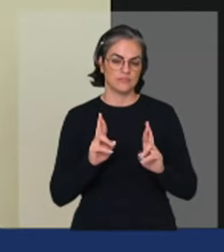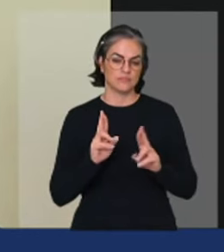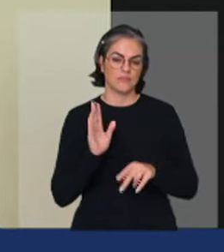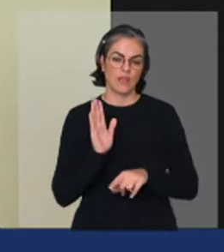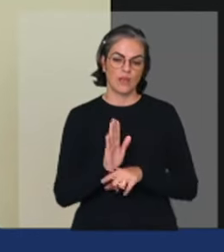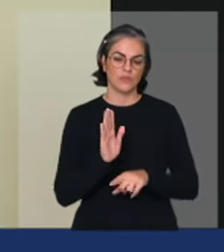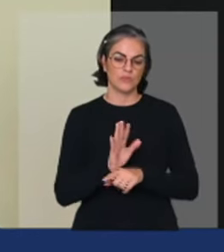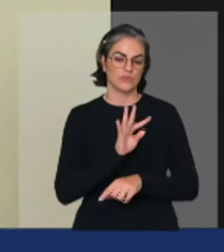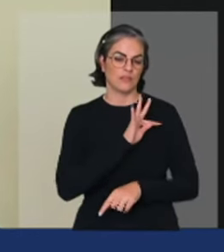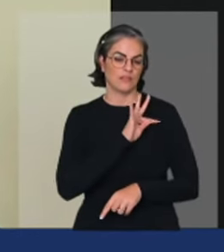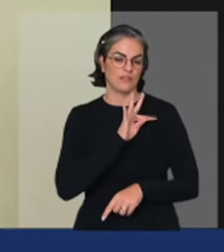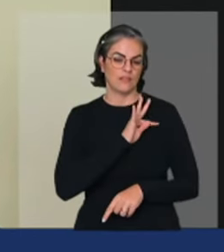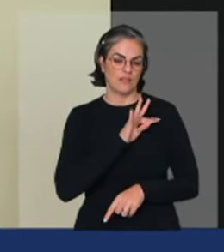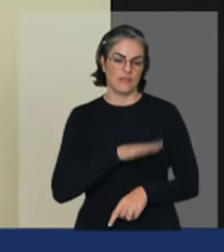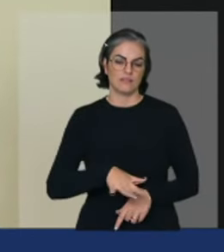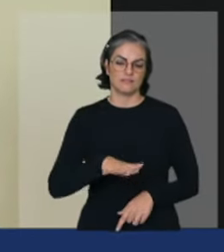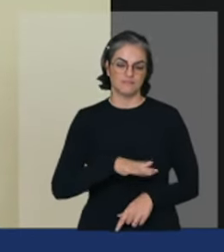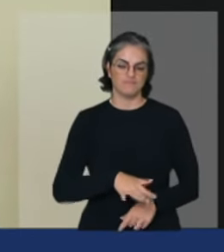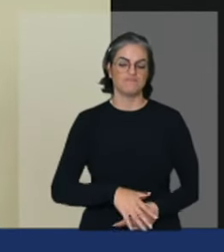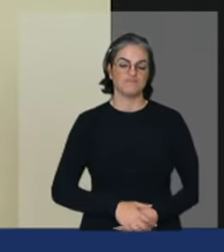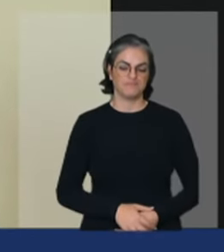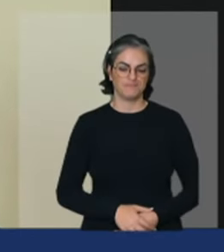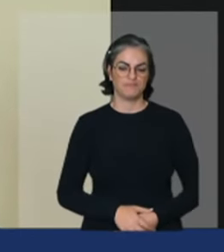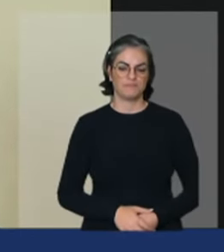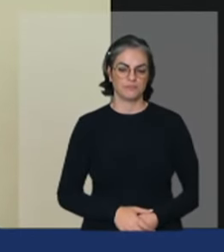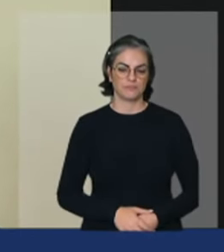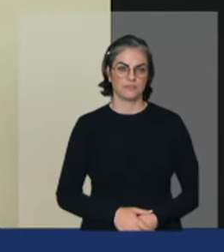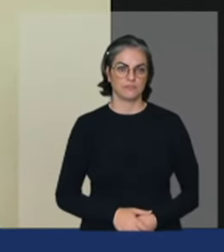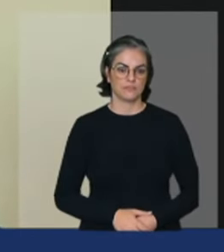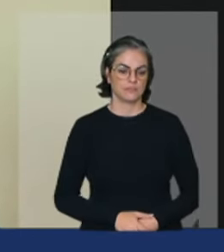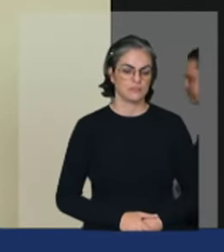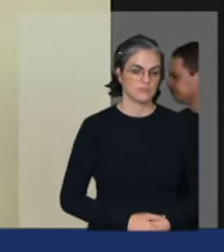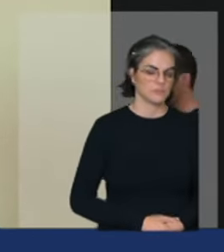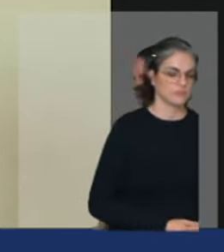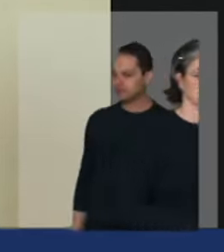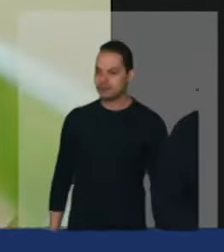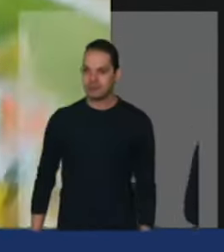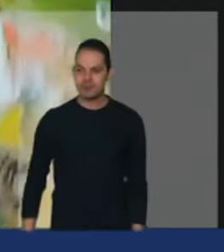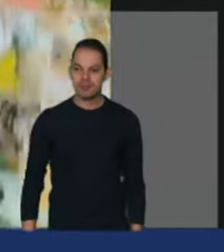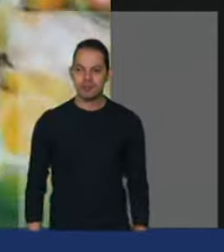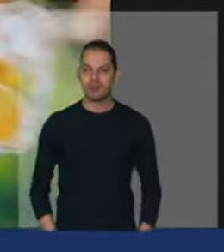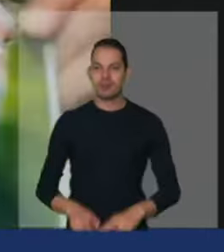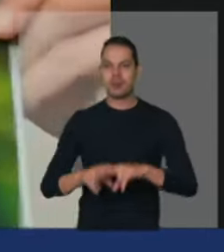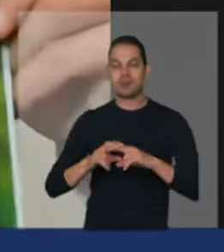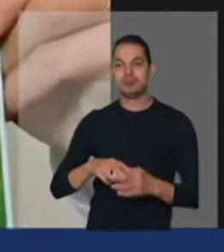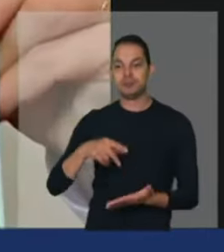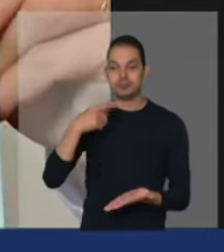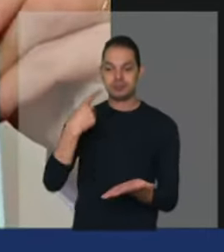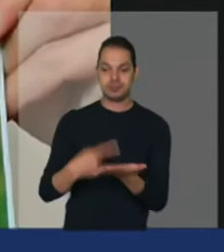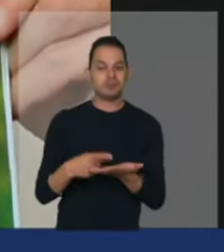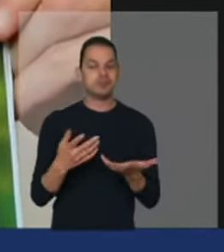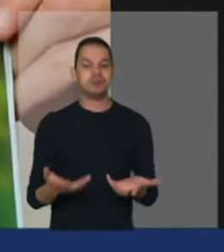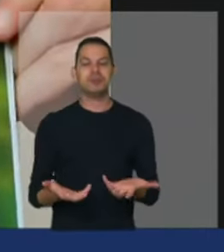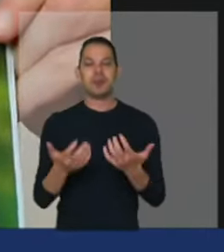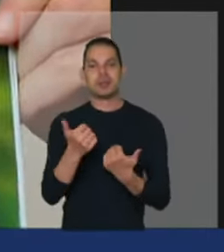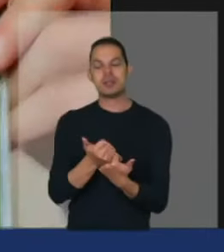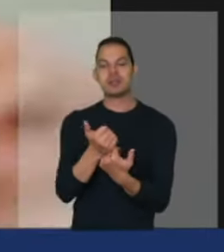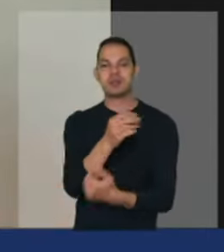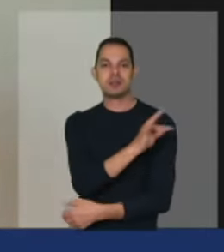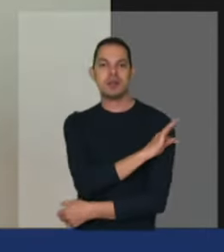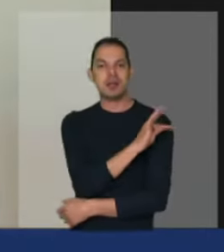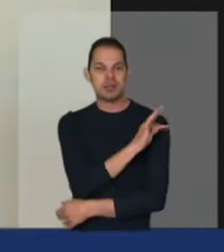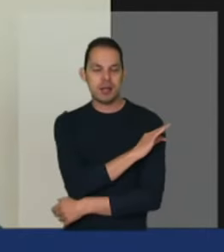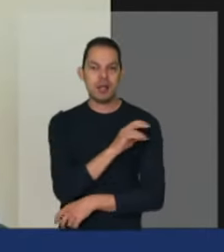ter ali a presença do estado brasileiro por isso com esse pacto pelo fortalecimento da assistência técnica e extensão rural